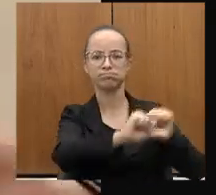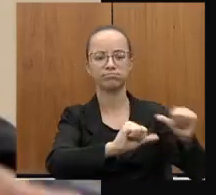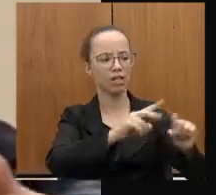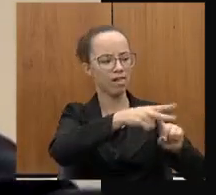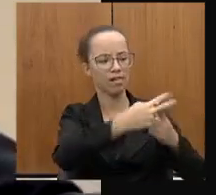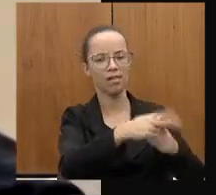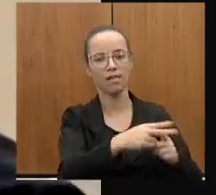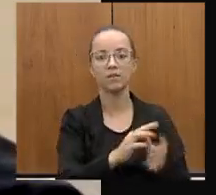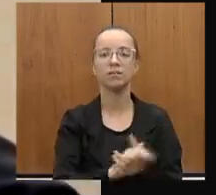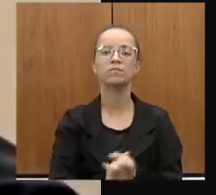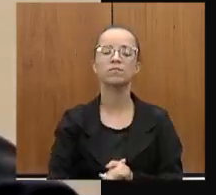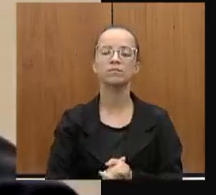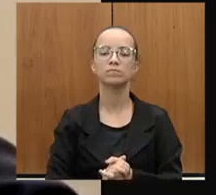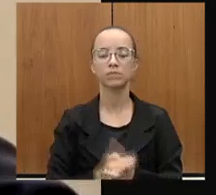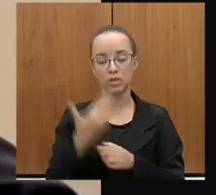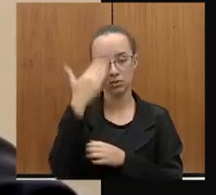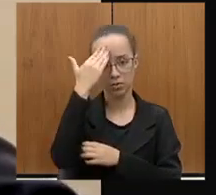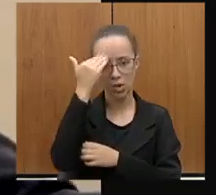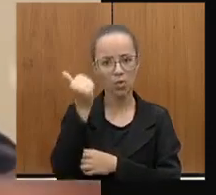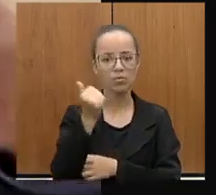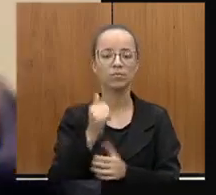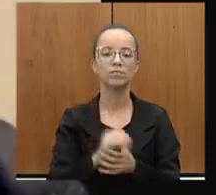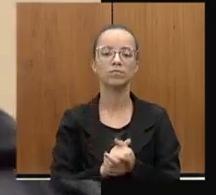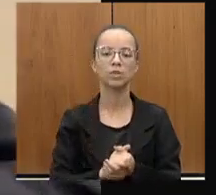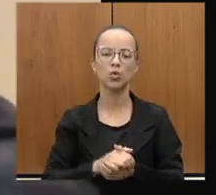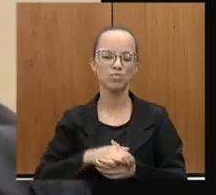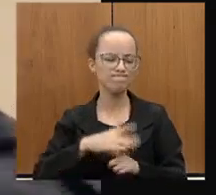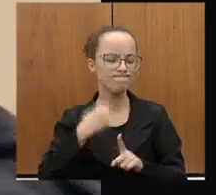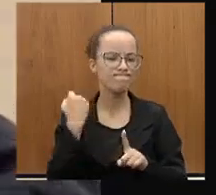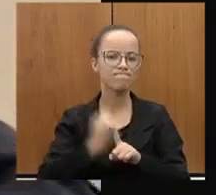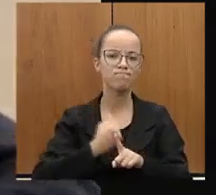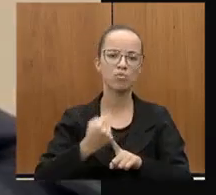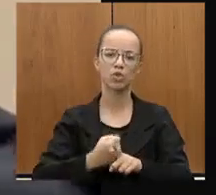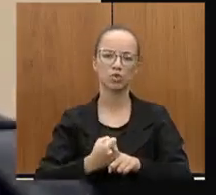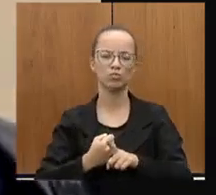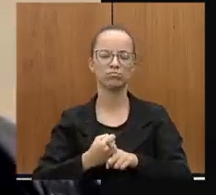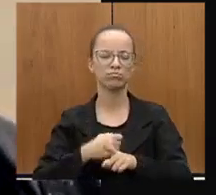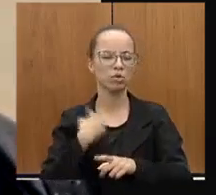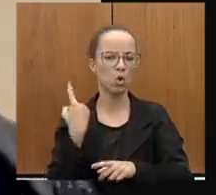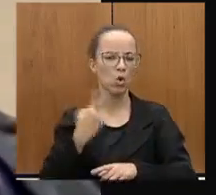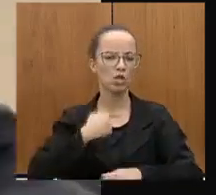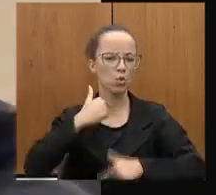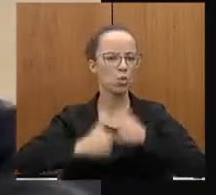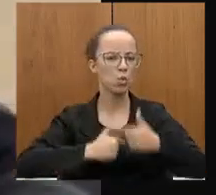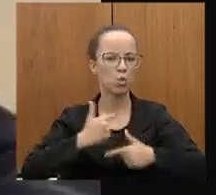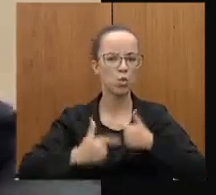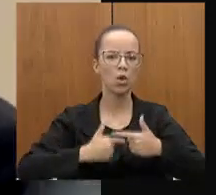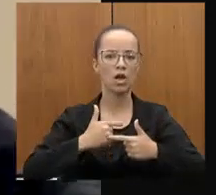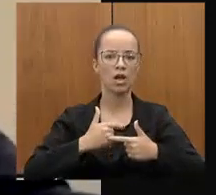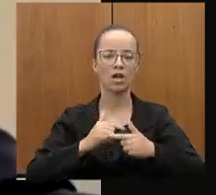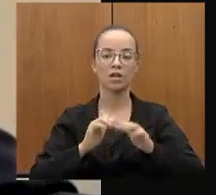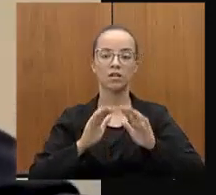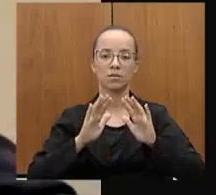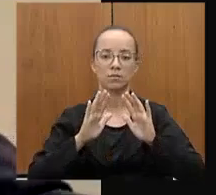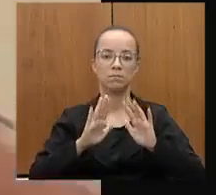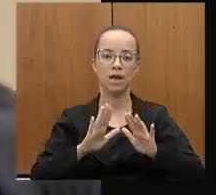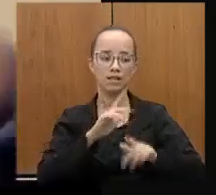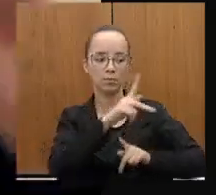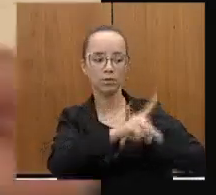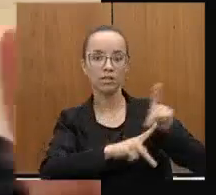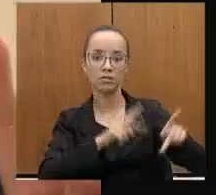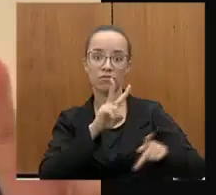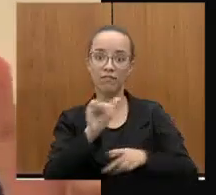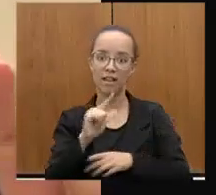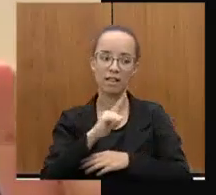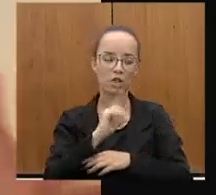então a gente sabe que com muita luta, com muito sacrifício, mas em algum momento a população terá ali, não mais